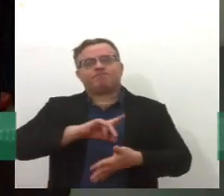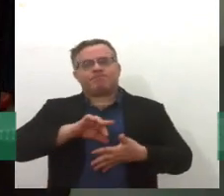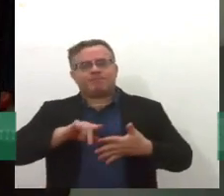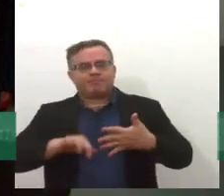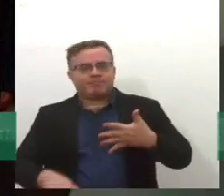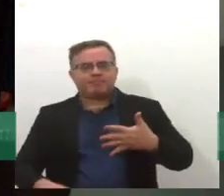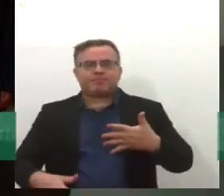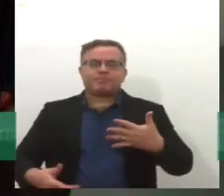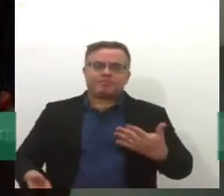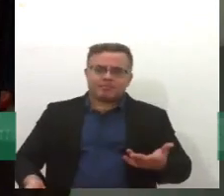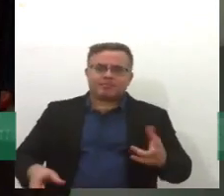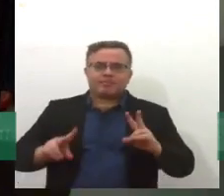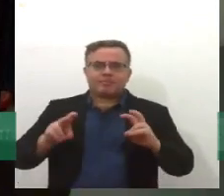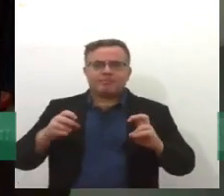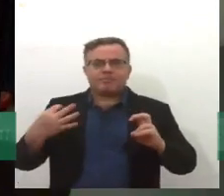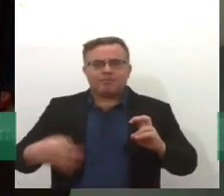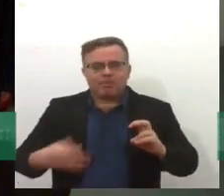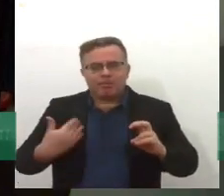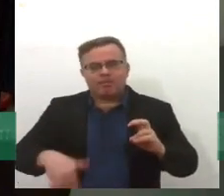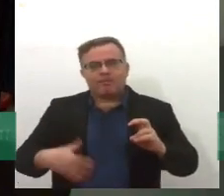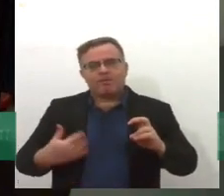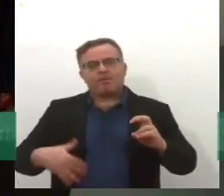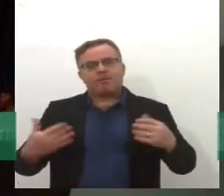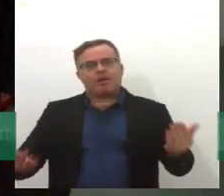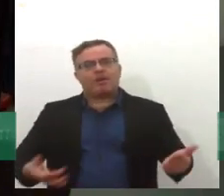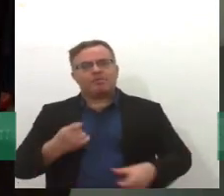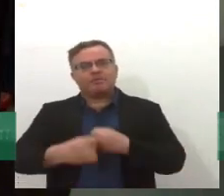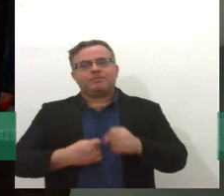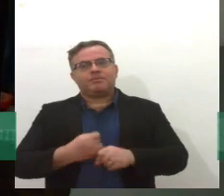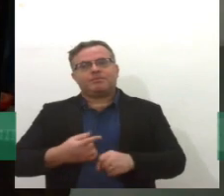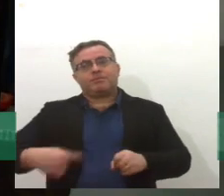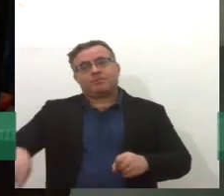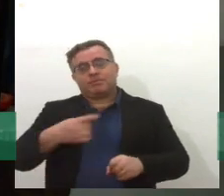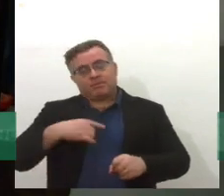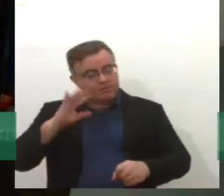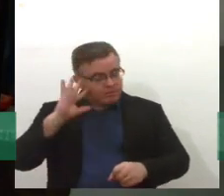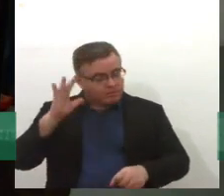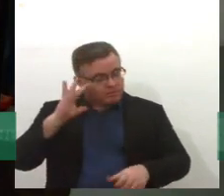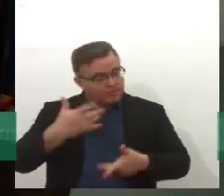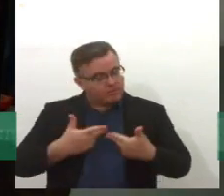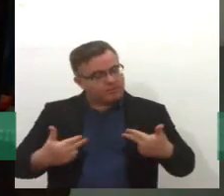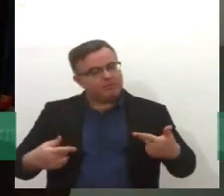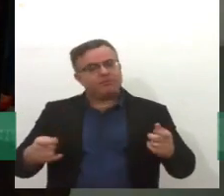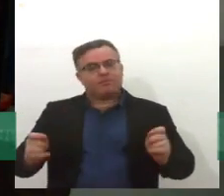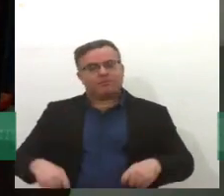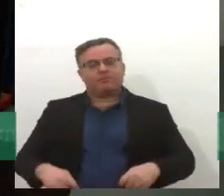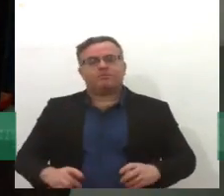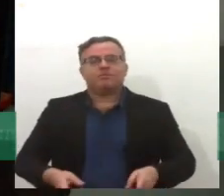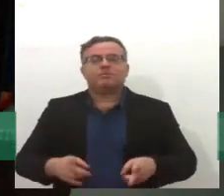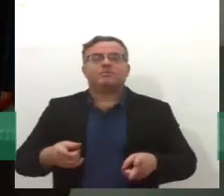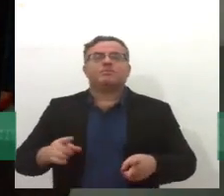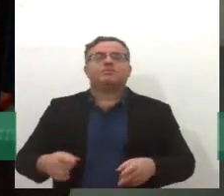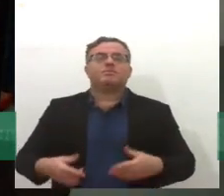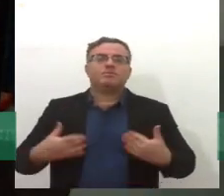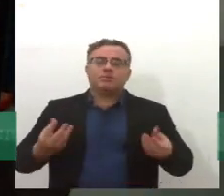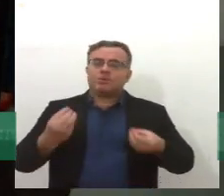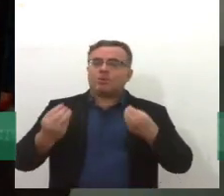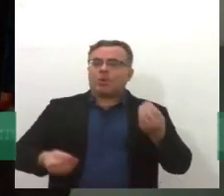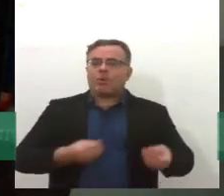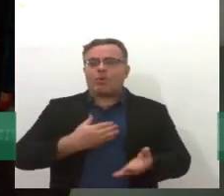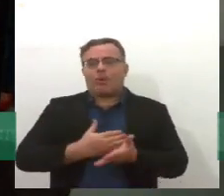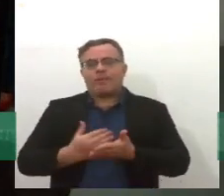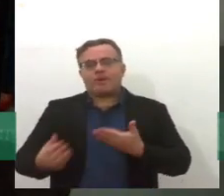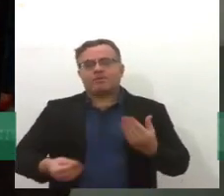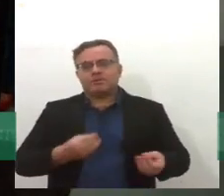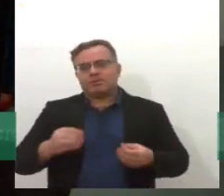ser o pontapé inicial do ano, onde muita gente repensa muitas coisas, coloca muitos pontos nos is e o que se pretende